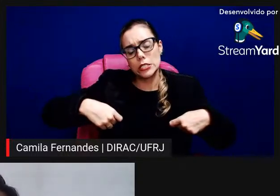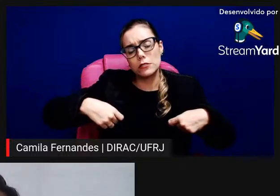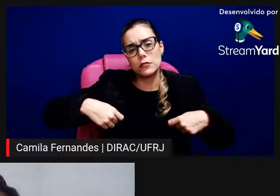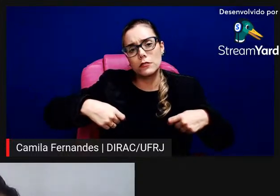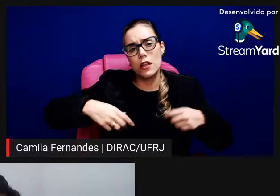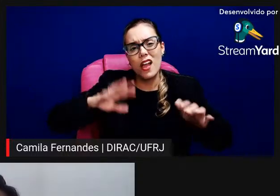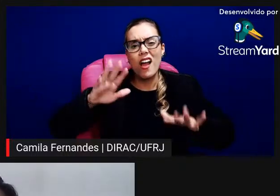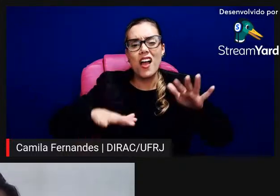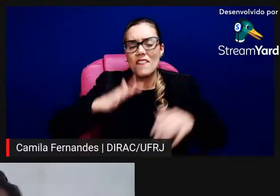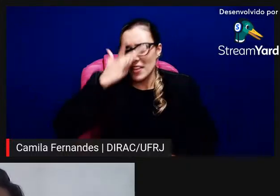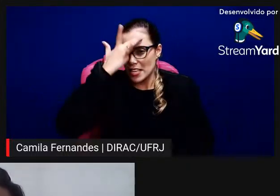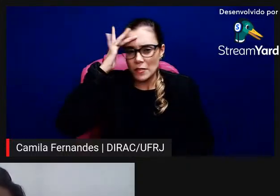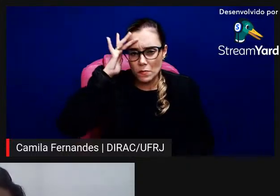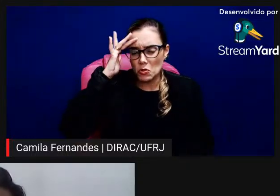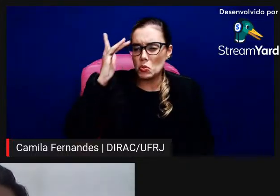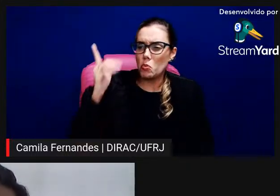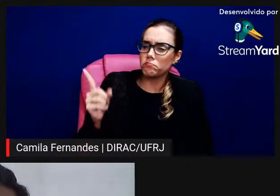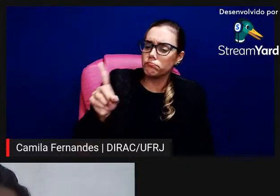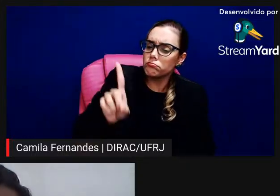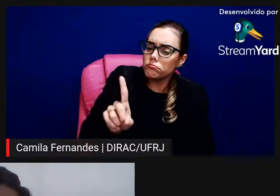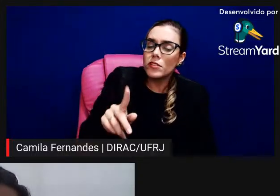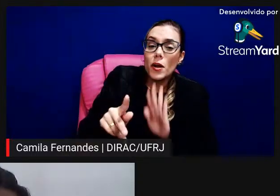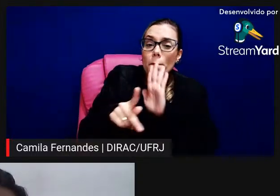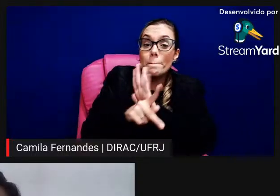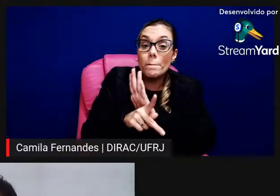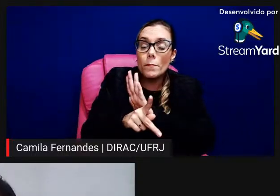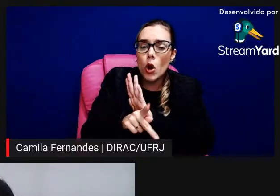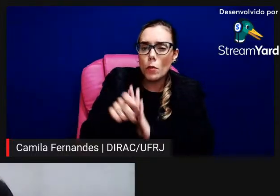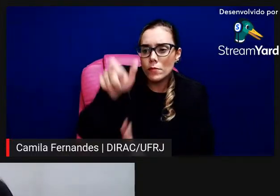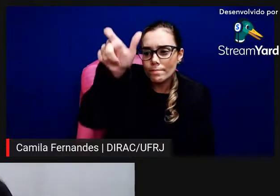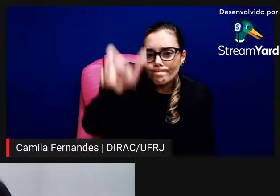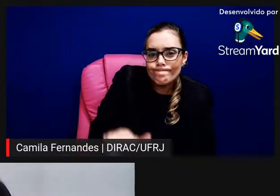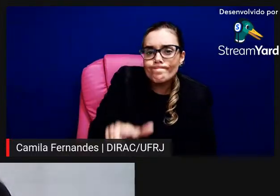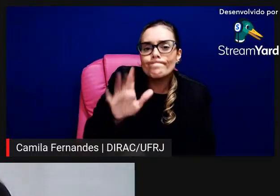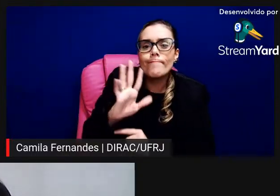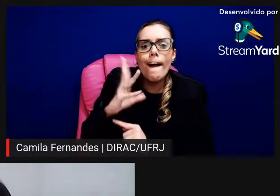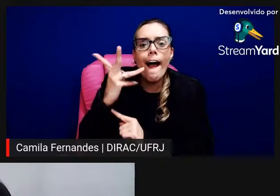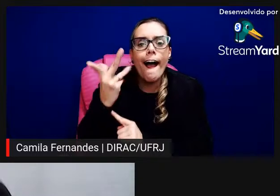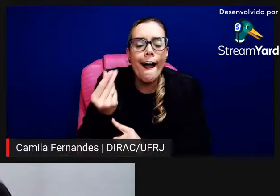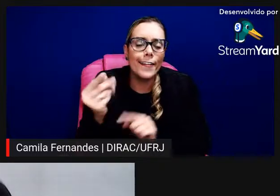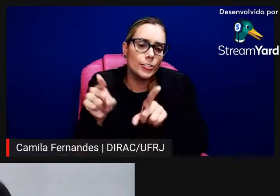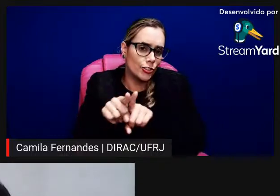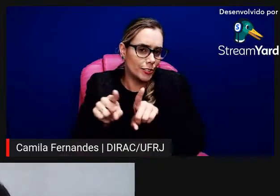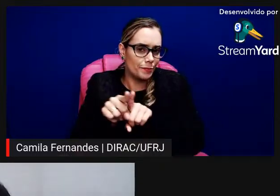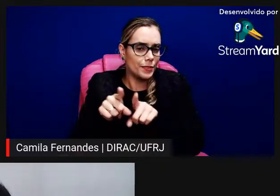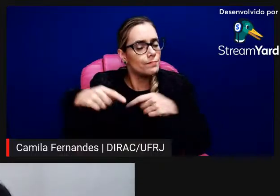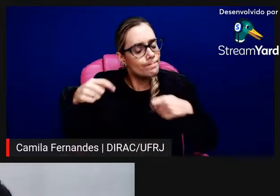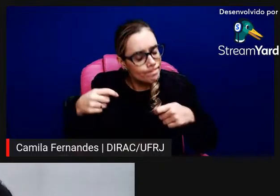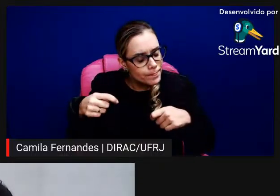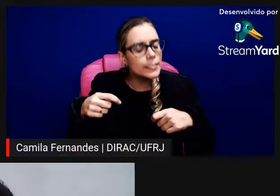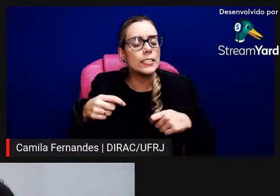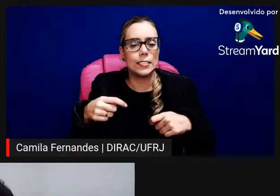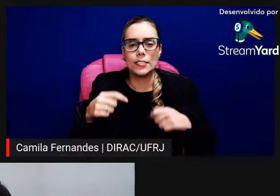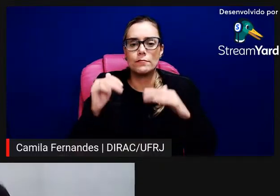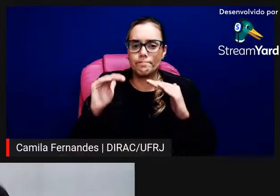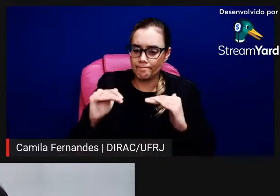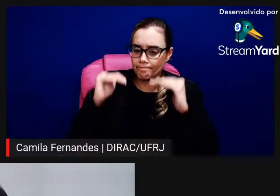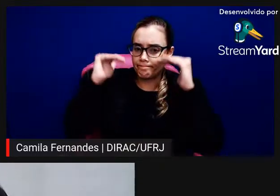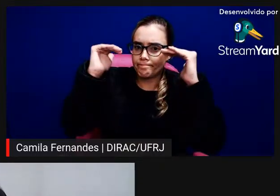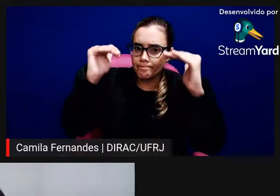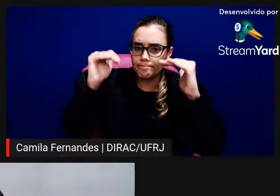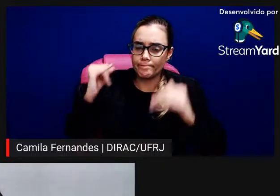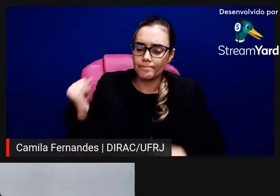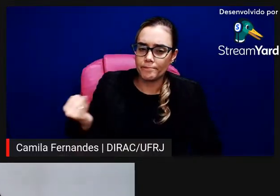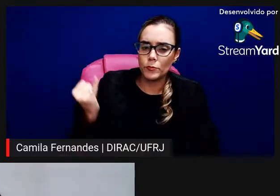mas a obra também e por aí vai então eu acho que tem a gente tem uma